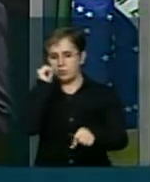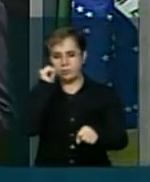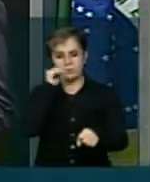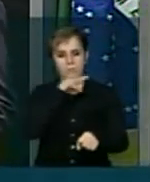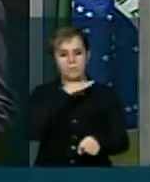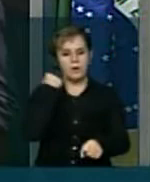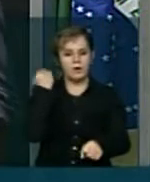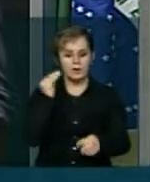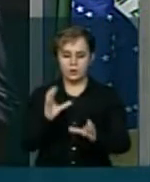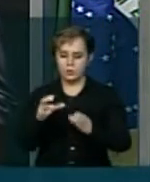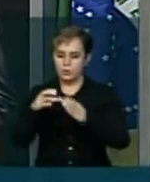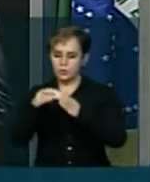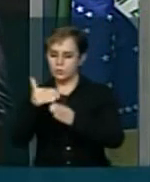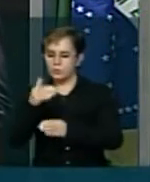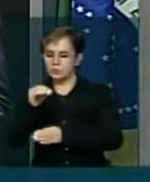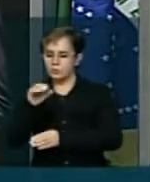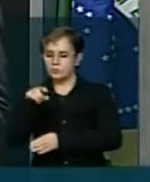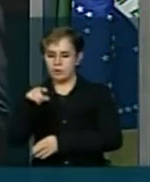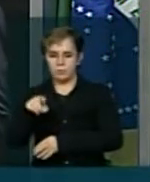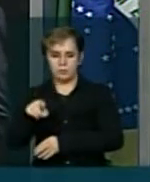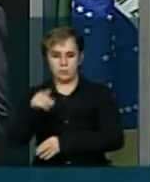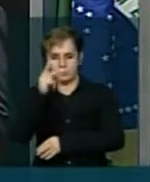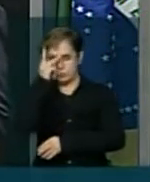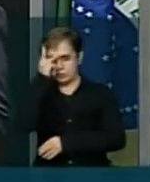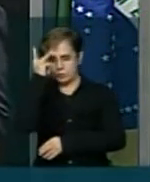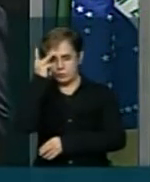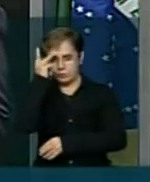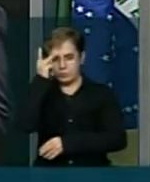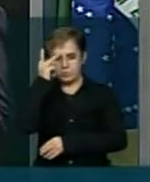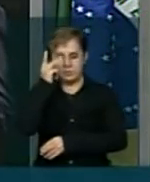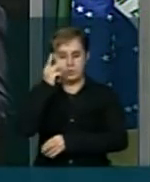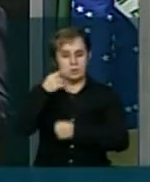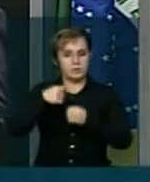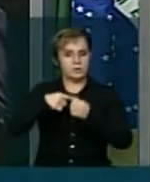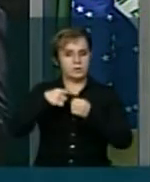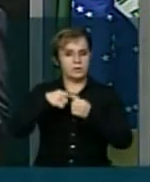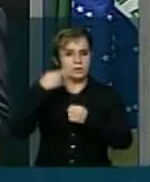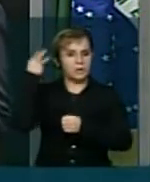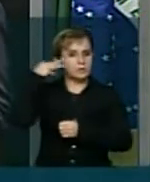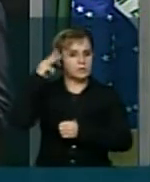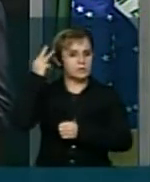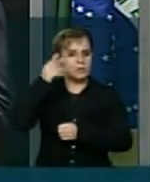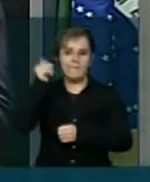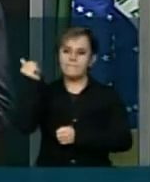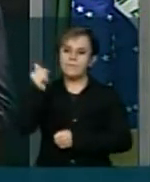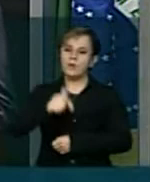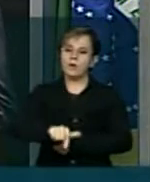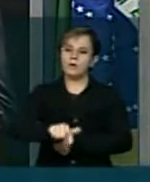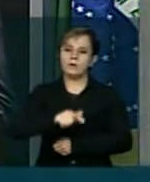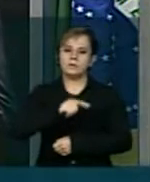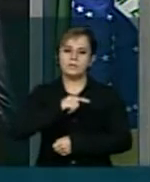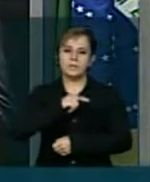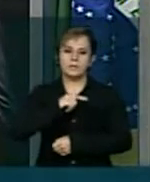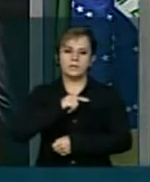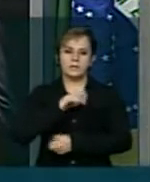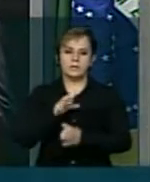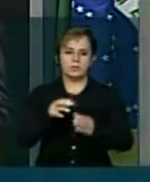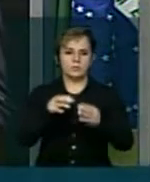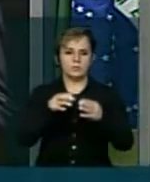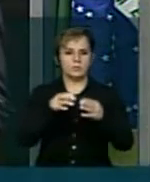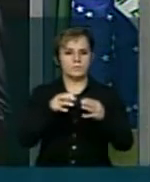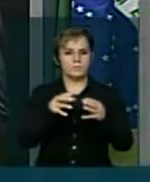habitantes Em São Luís esse índice é bem elevado É uma média de 43